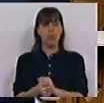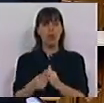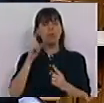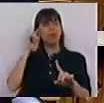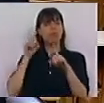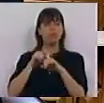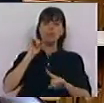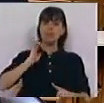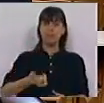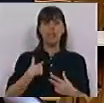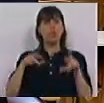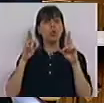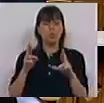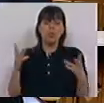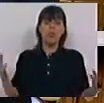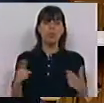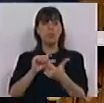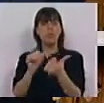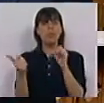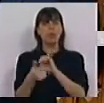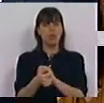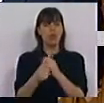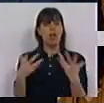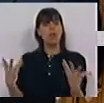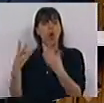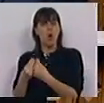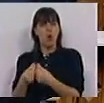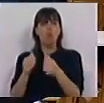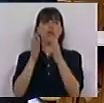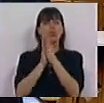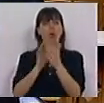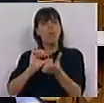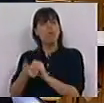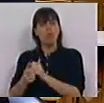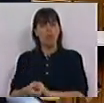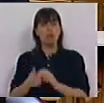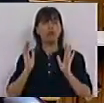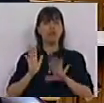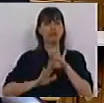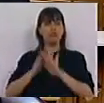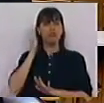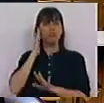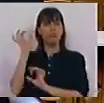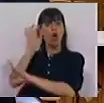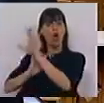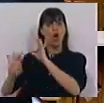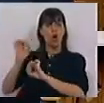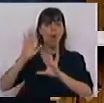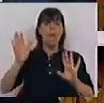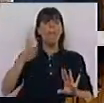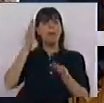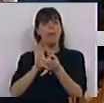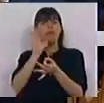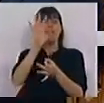vá num sentido certo. E esperemos que essa mudança se venha a juntar a todas as mudanças que já estão a ser feitas na Europa. Os primeiros